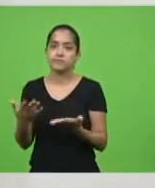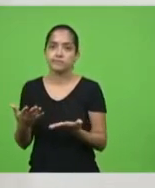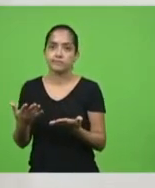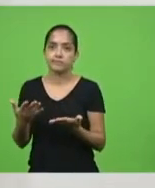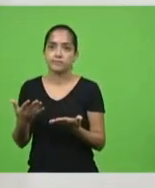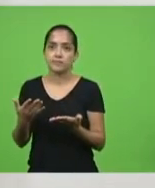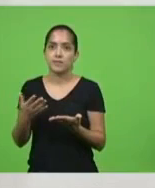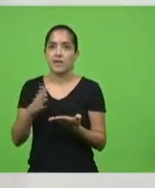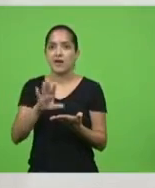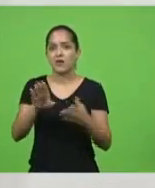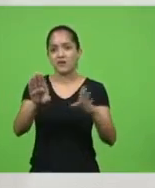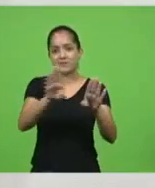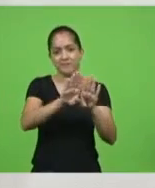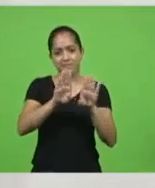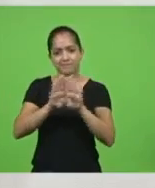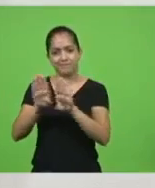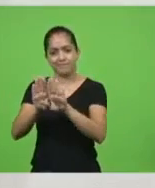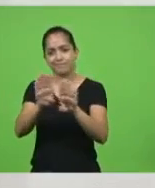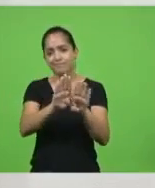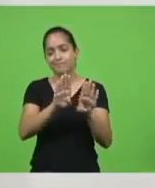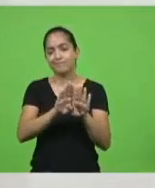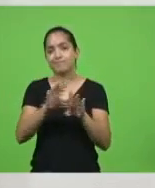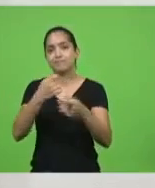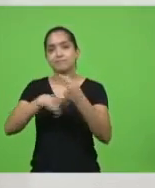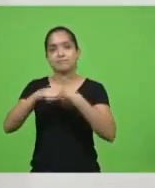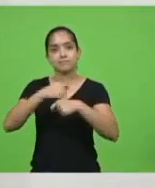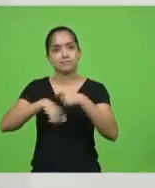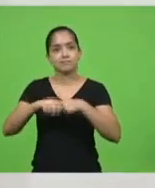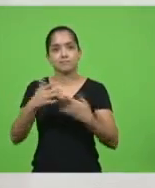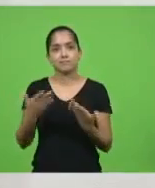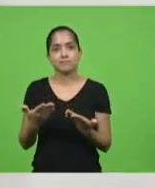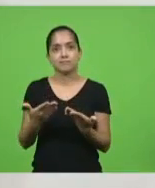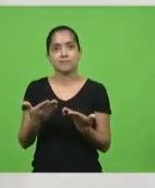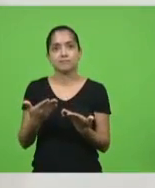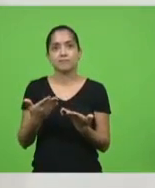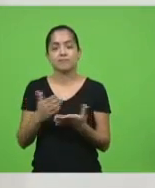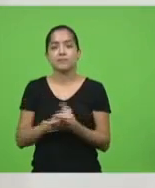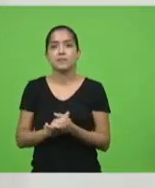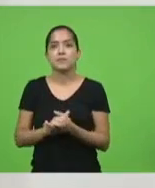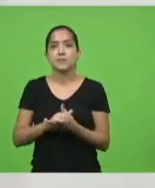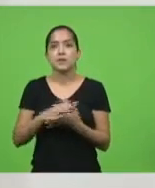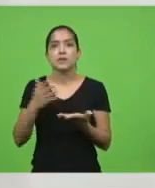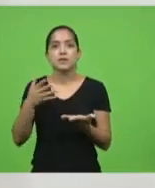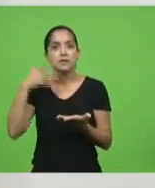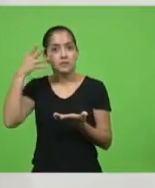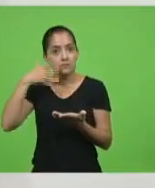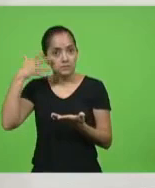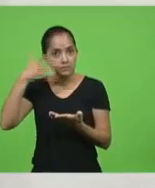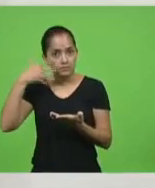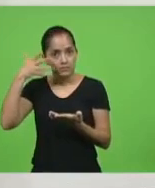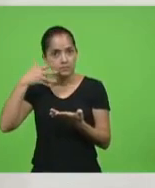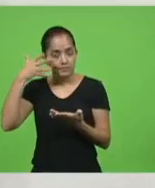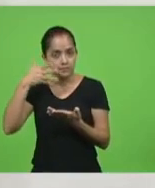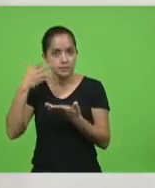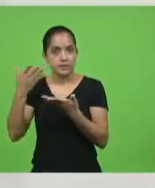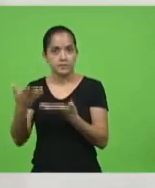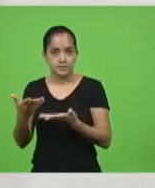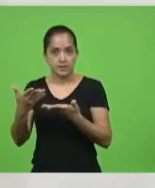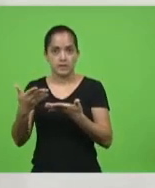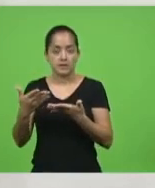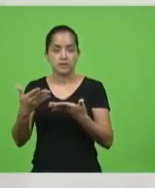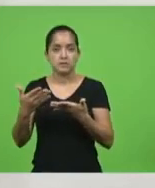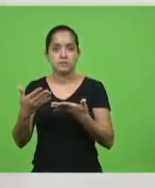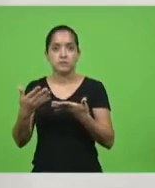Agora, não fechar a economia catarinense. tem um pronunciamento que foi feito de forma muito sensata